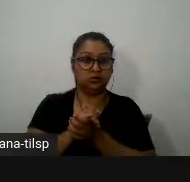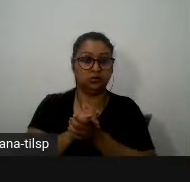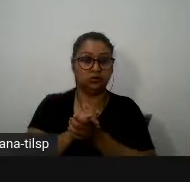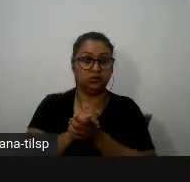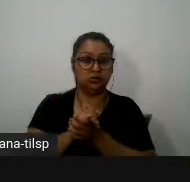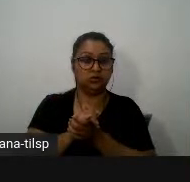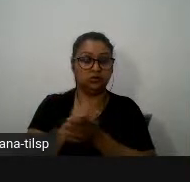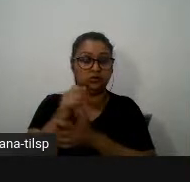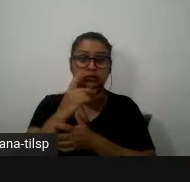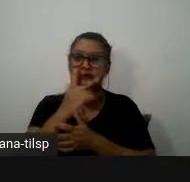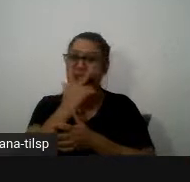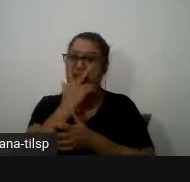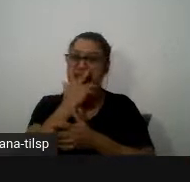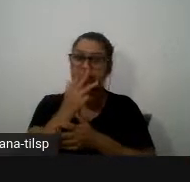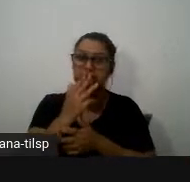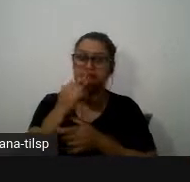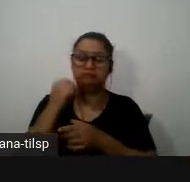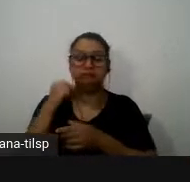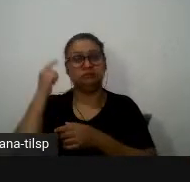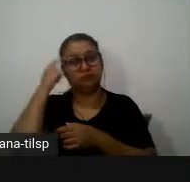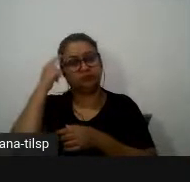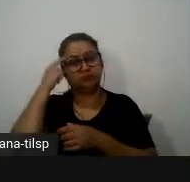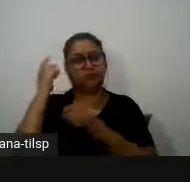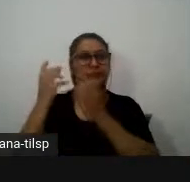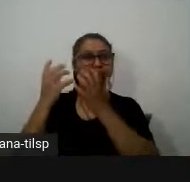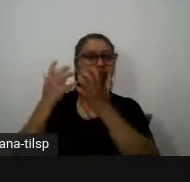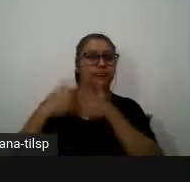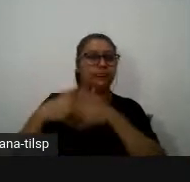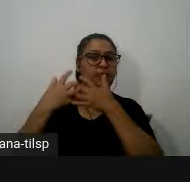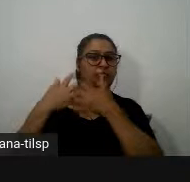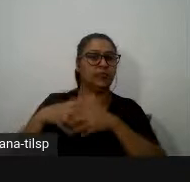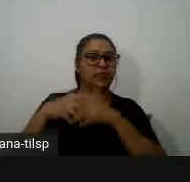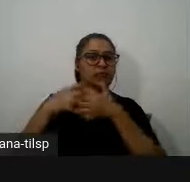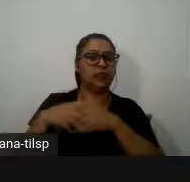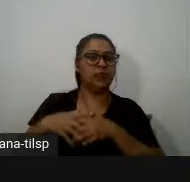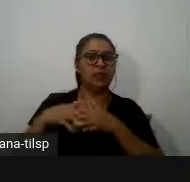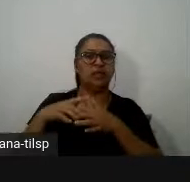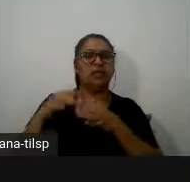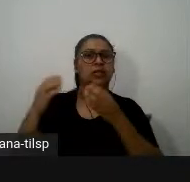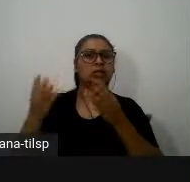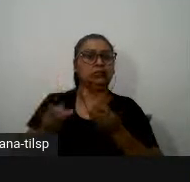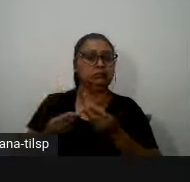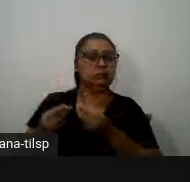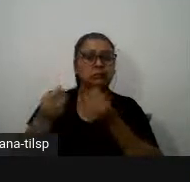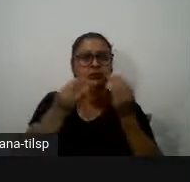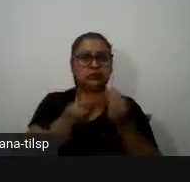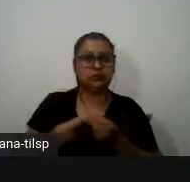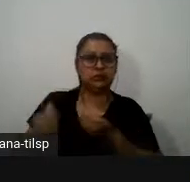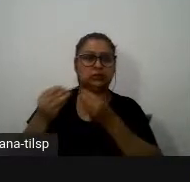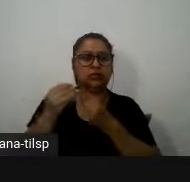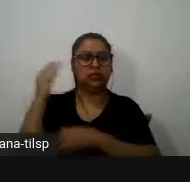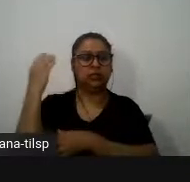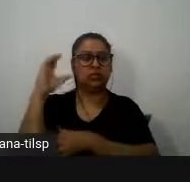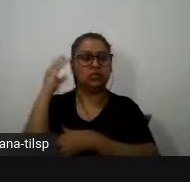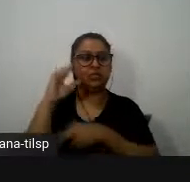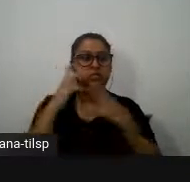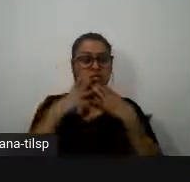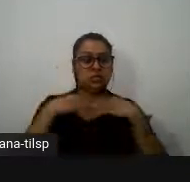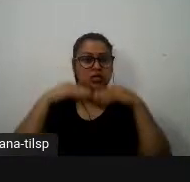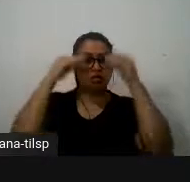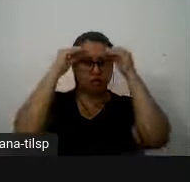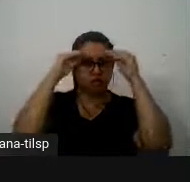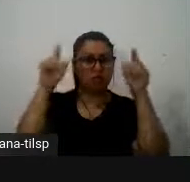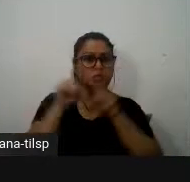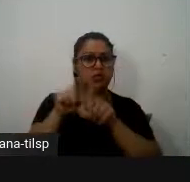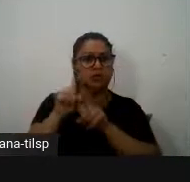parece ir retomando aqui esta perspectiva da importância das ciências da linguagem esta questão do conhecimento do